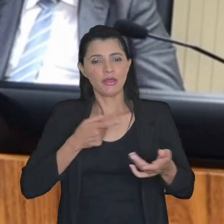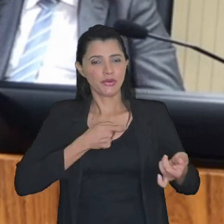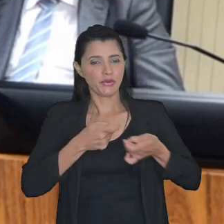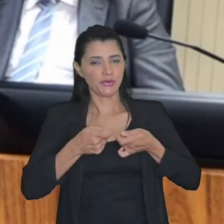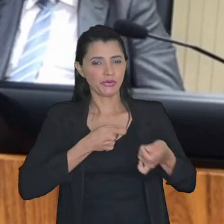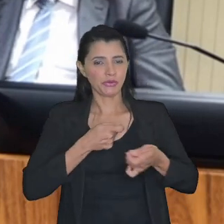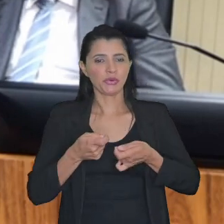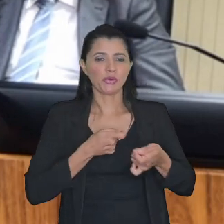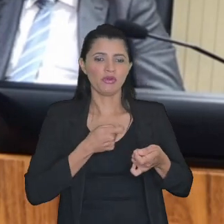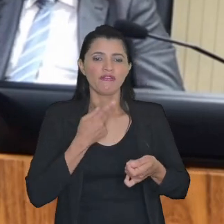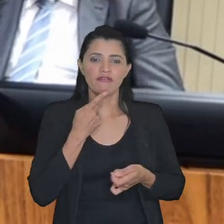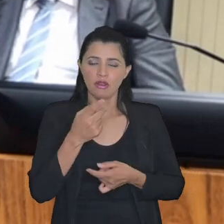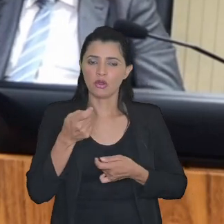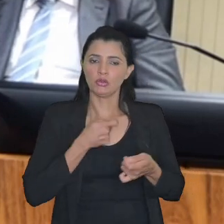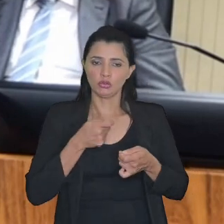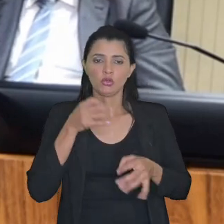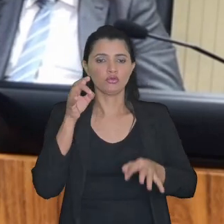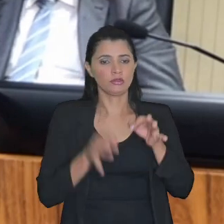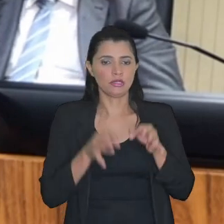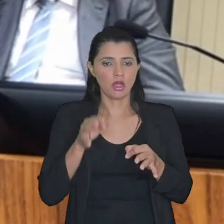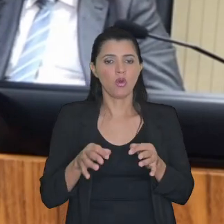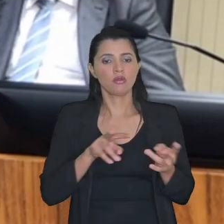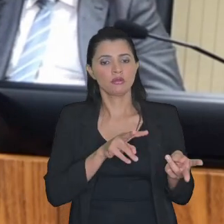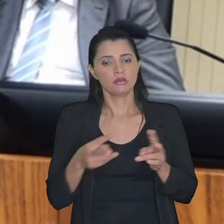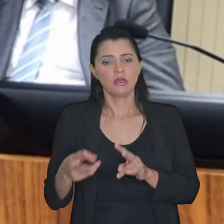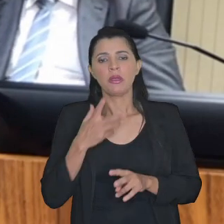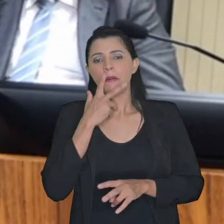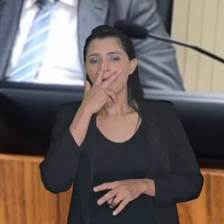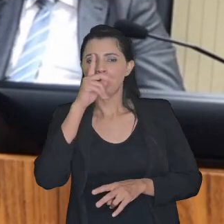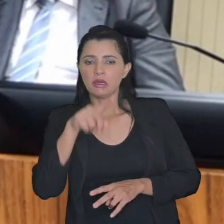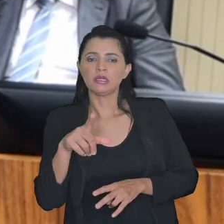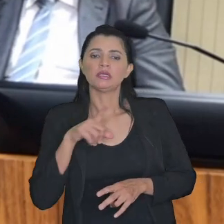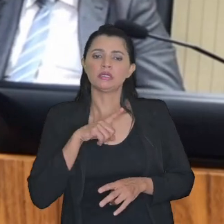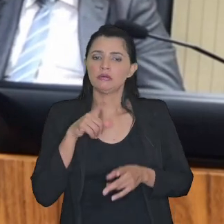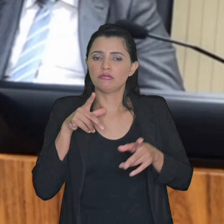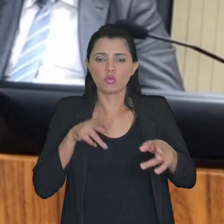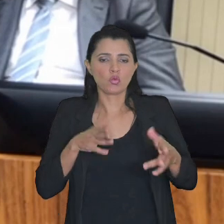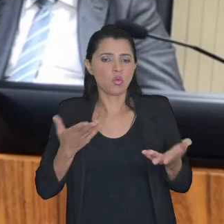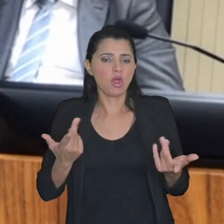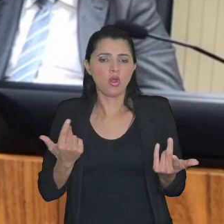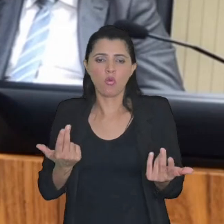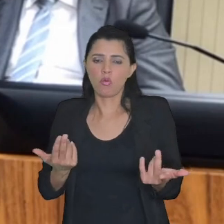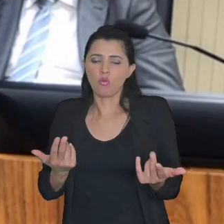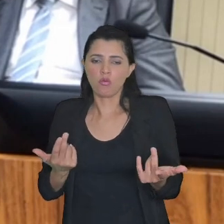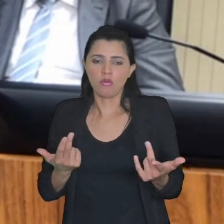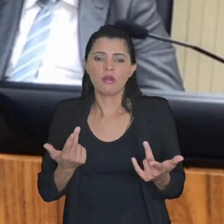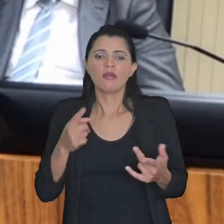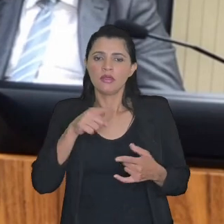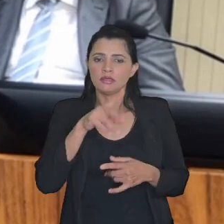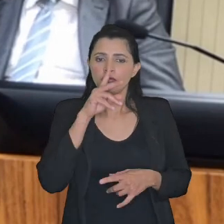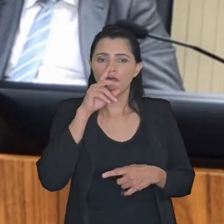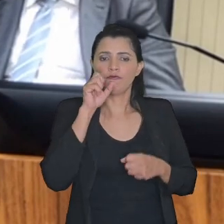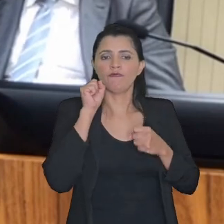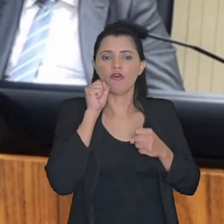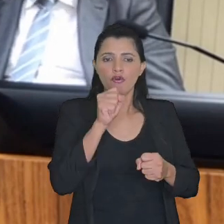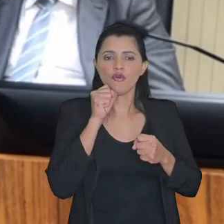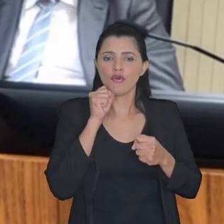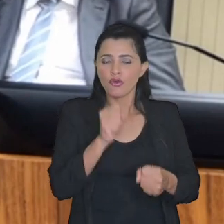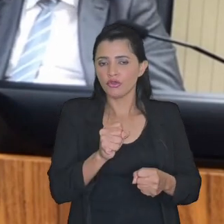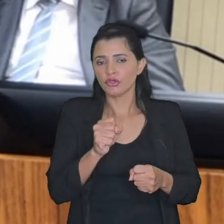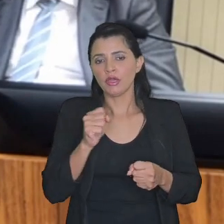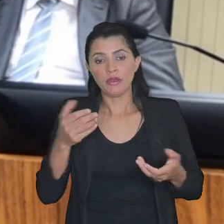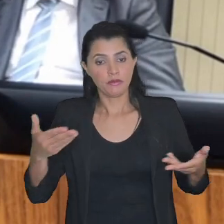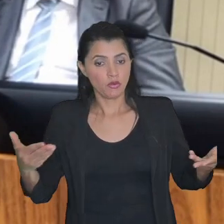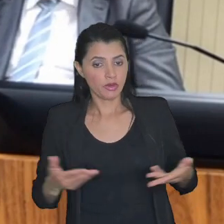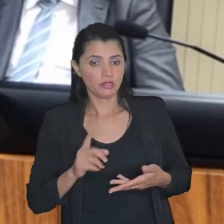controle falar de controle judicial da transação me parece que envolve isso esse é um elemento forte não